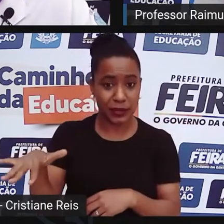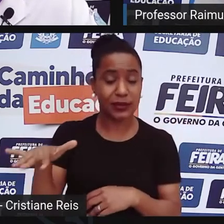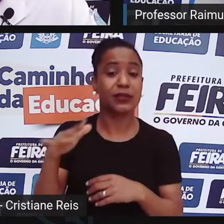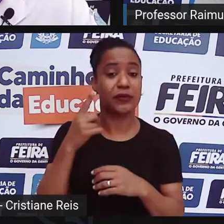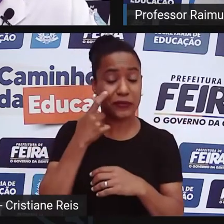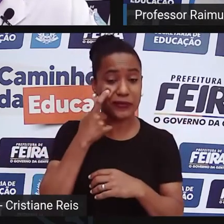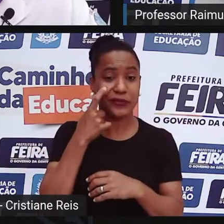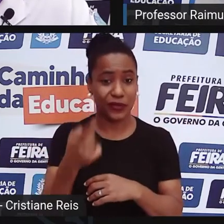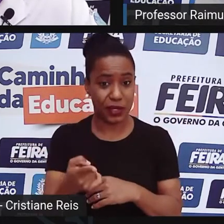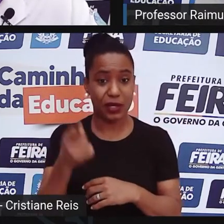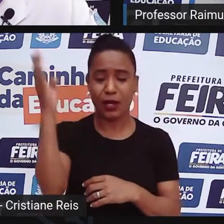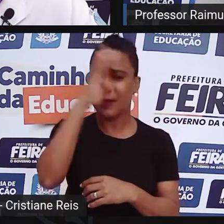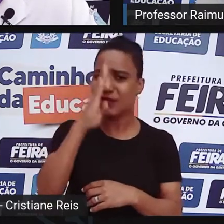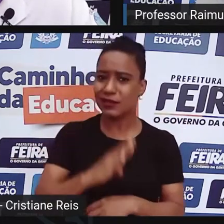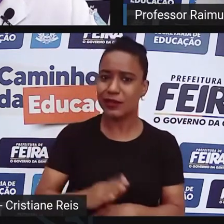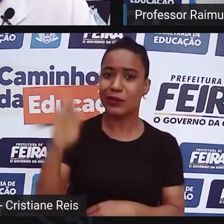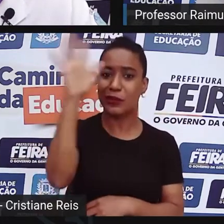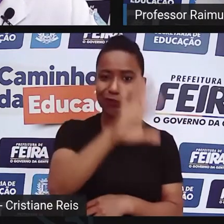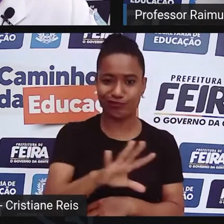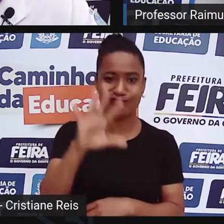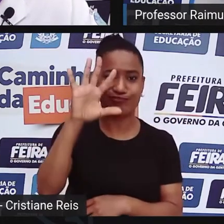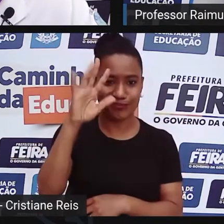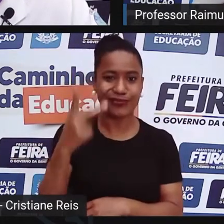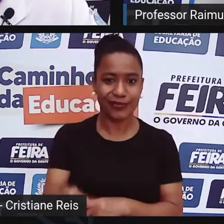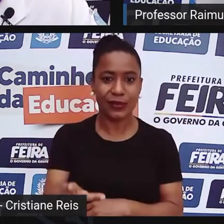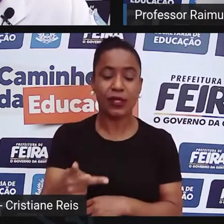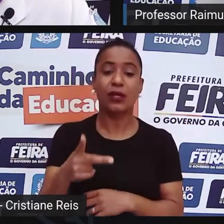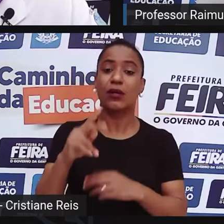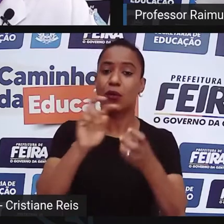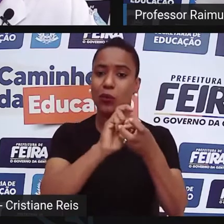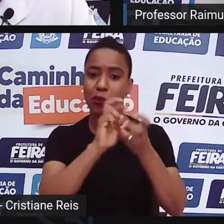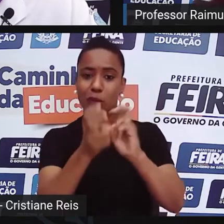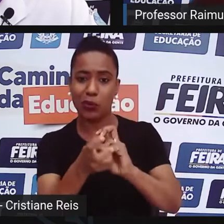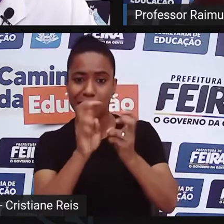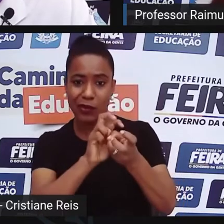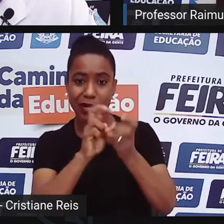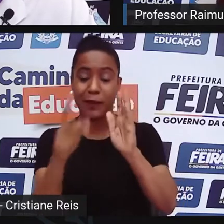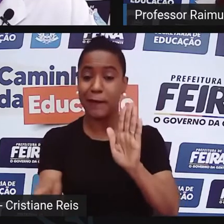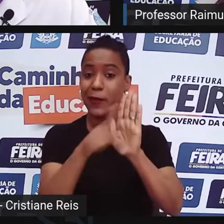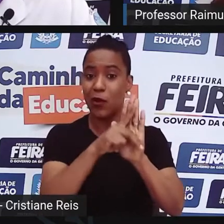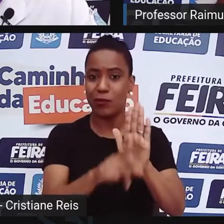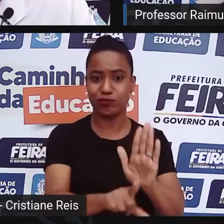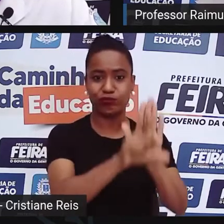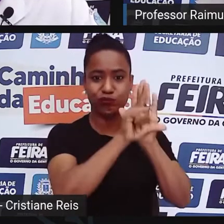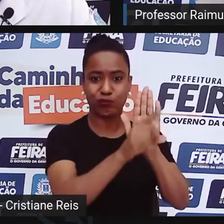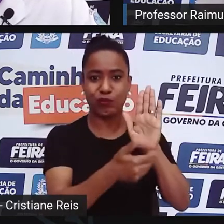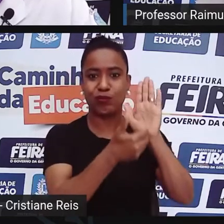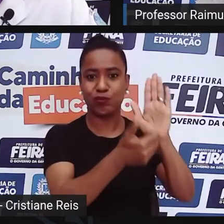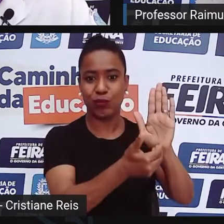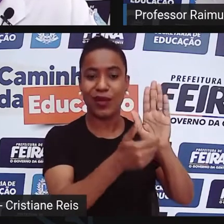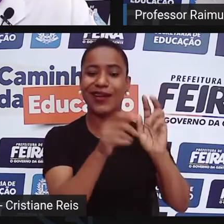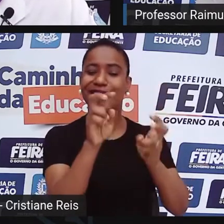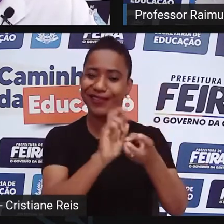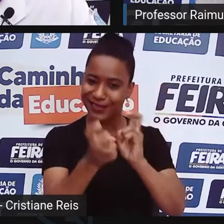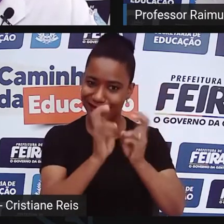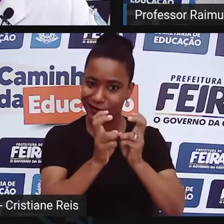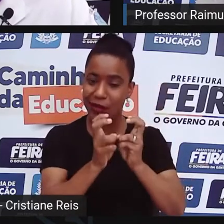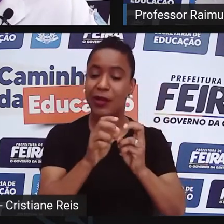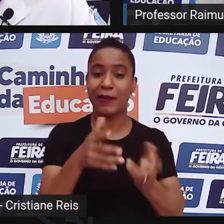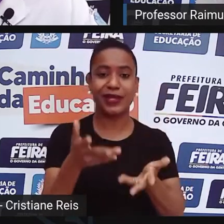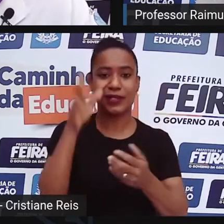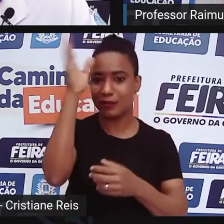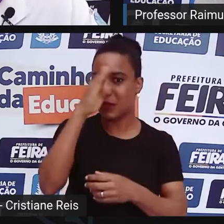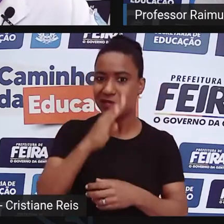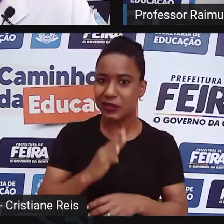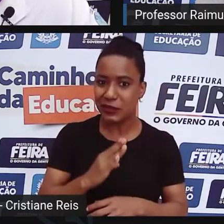o povo brasileiro precisa se atentar, o que é nosso está no mundo e poucas pessoas aqui estão dando atenção